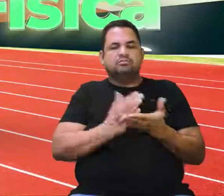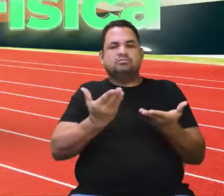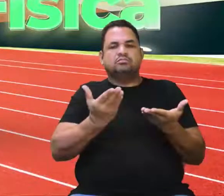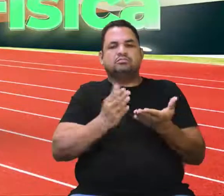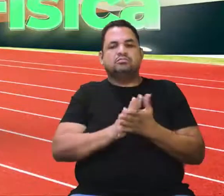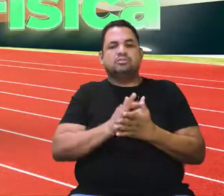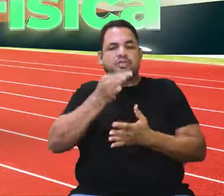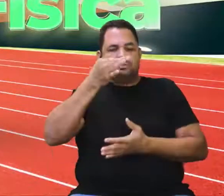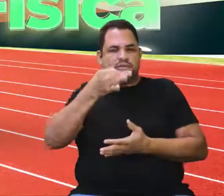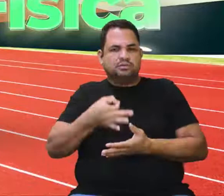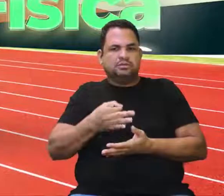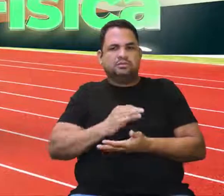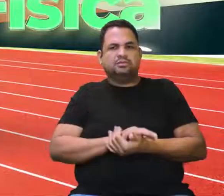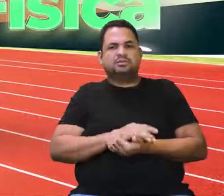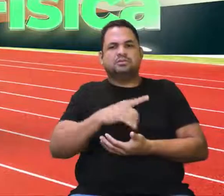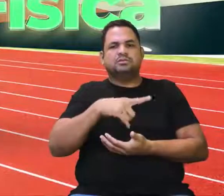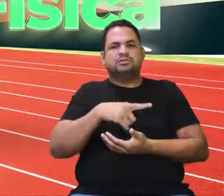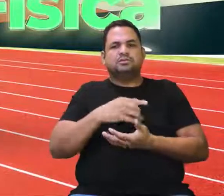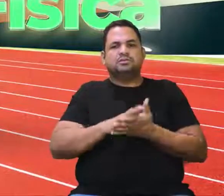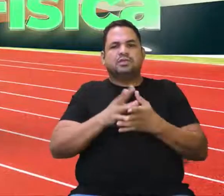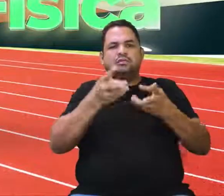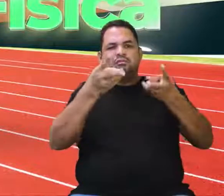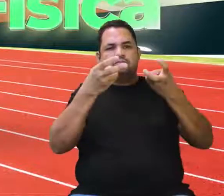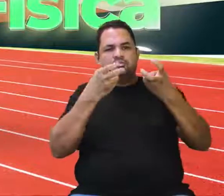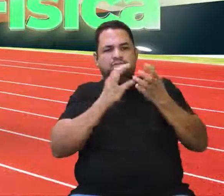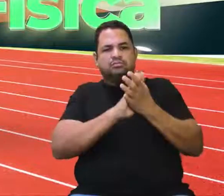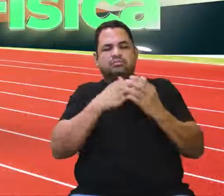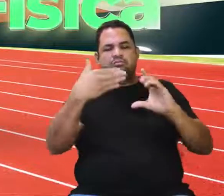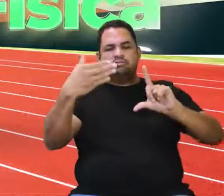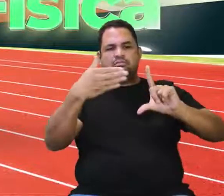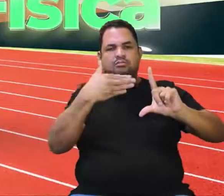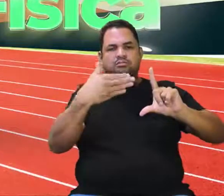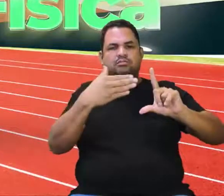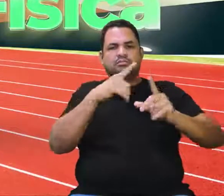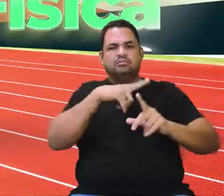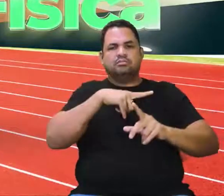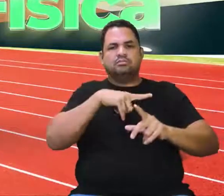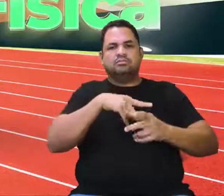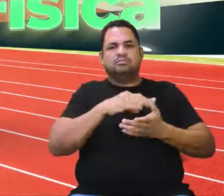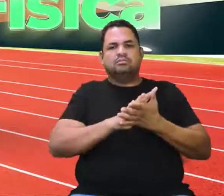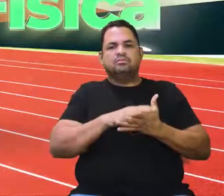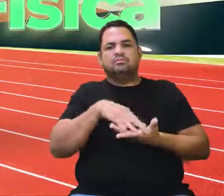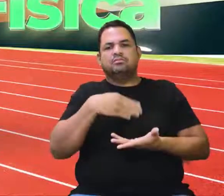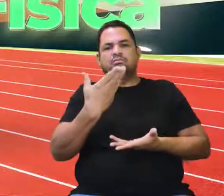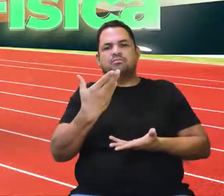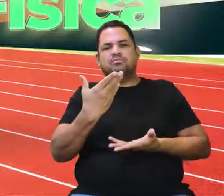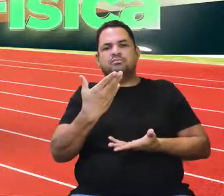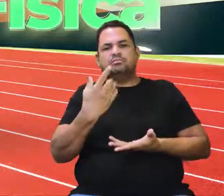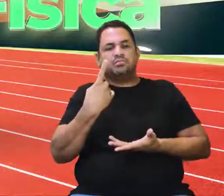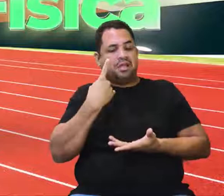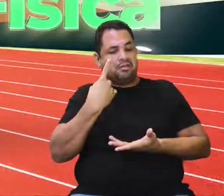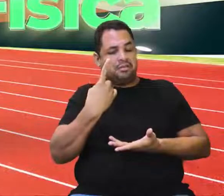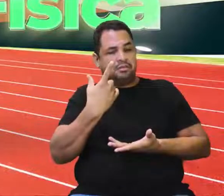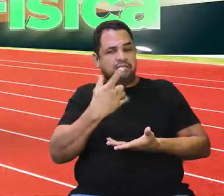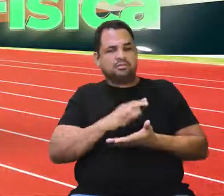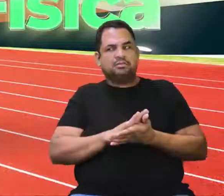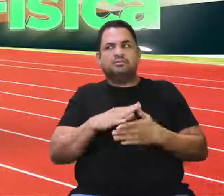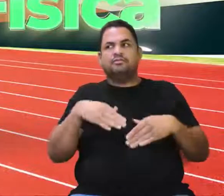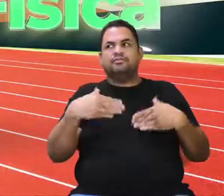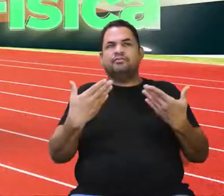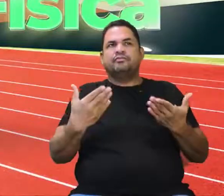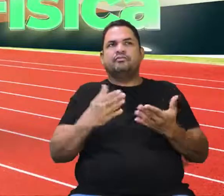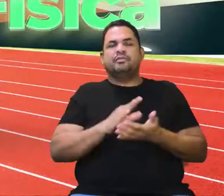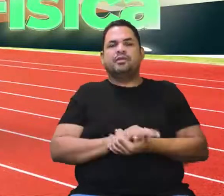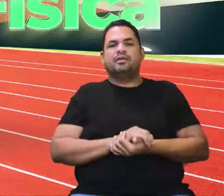afirmativas corretas. Então, você vai perceber aí pelo slide que tem cinco, é só tentar ali, né, quais